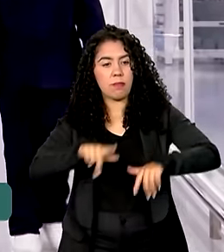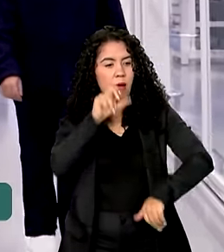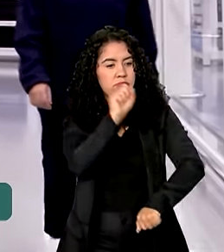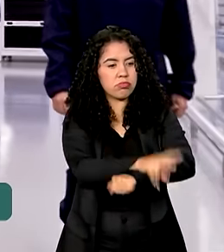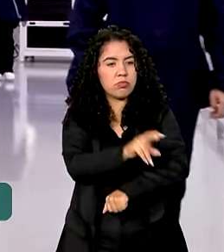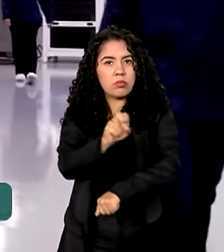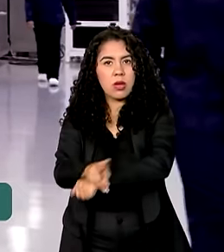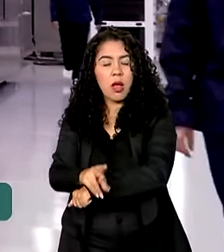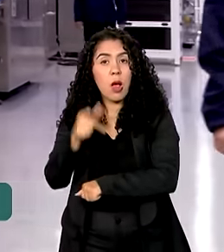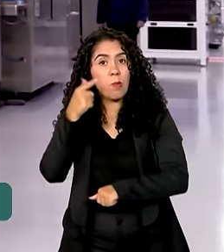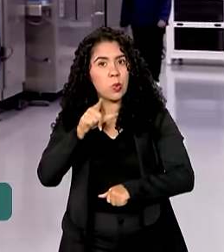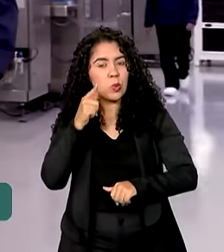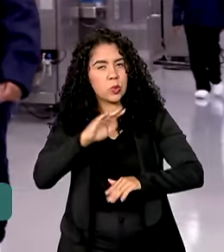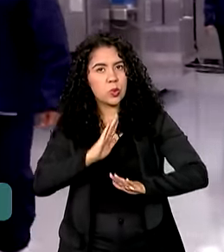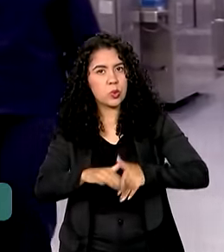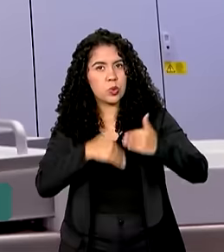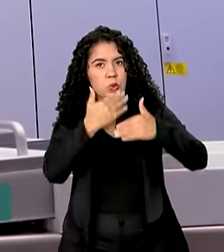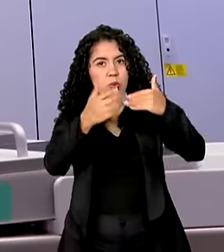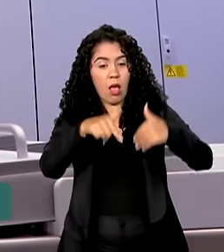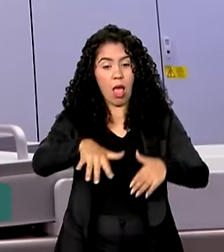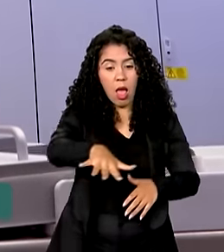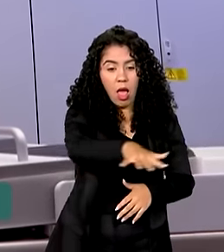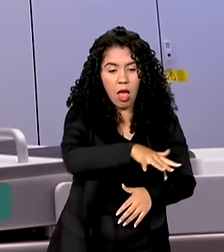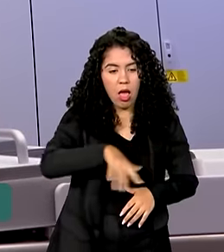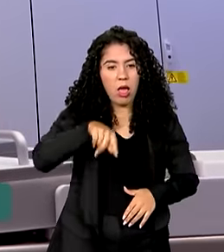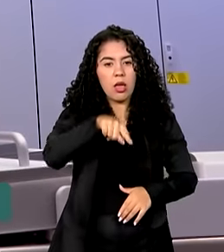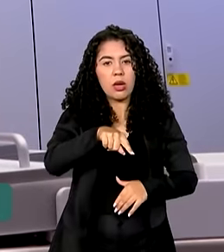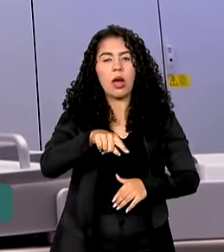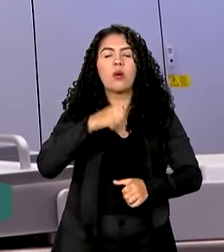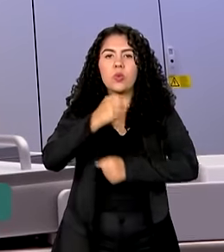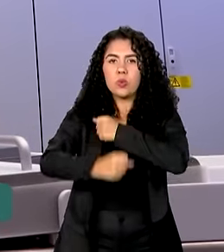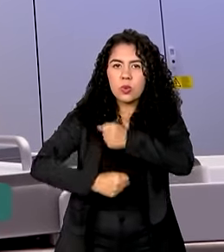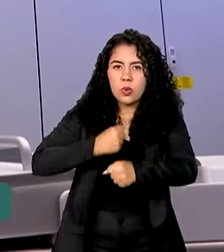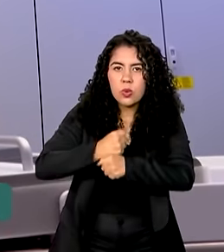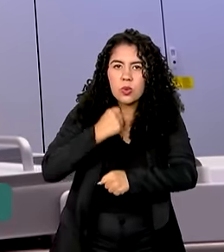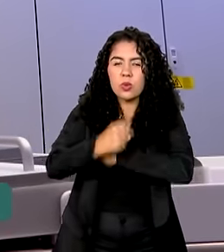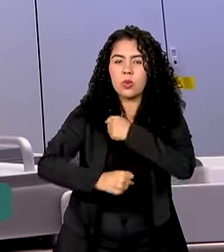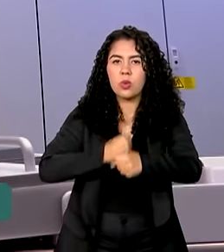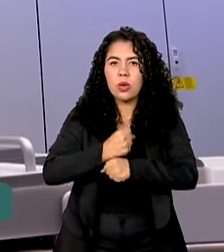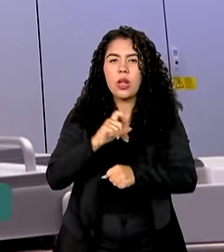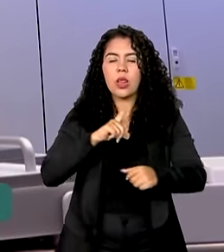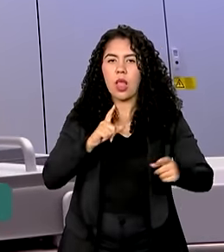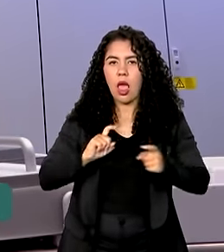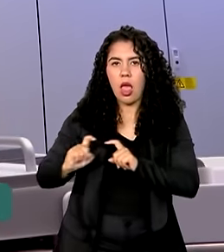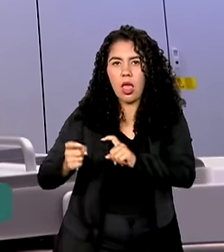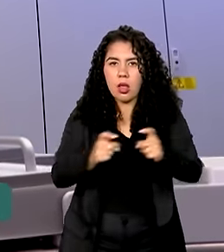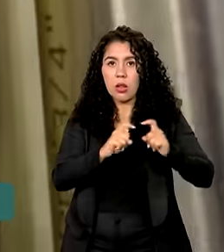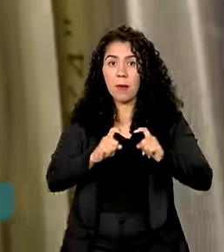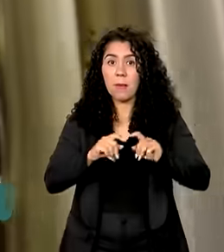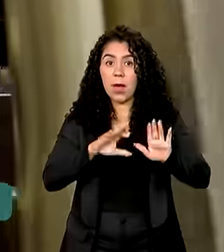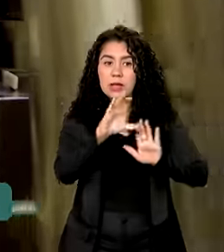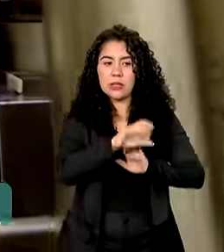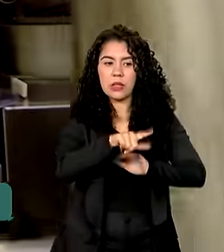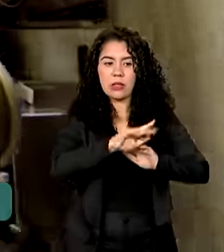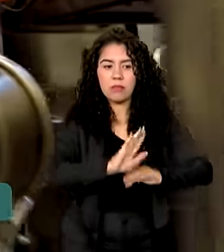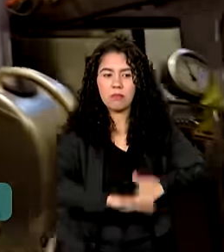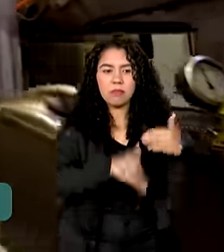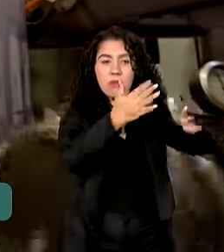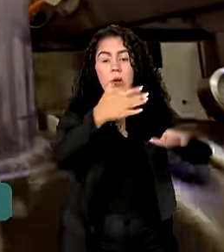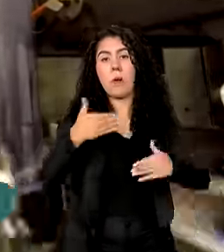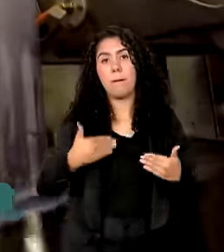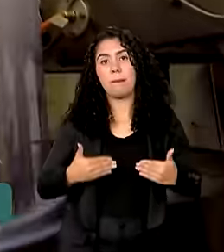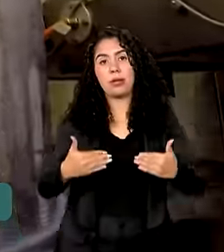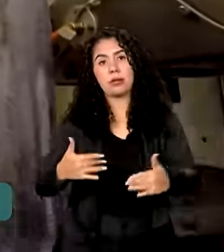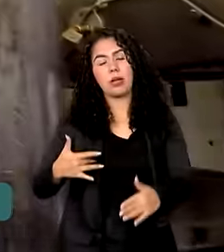Para desenvolver ainda mais esse setor, na reunião anual da Sociedade Brasileira para o Progresso da Ciência, o Ministério da Saúde